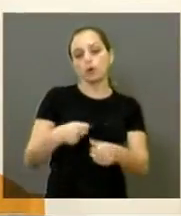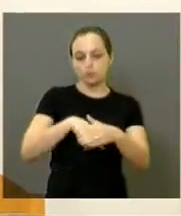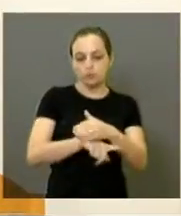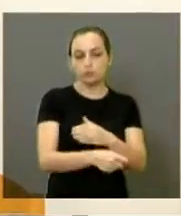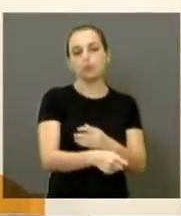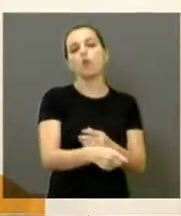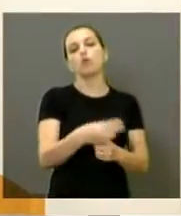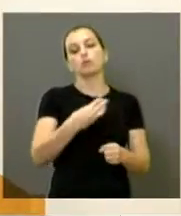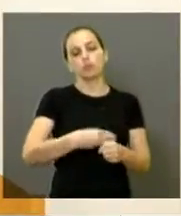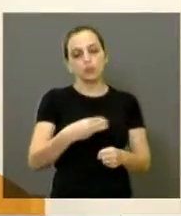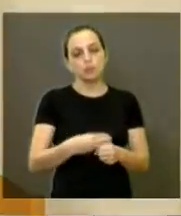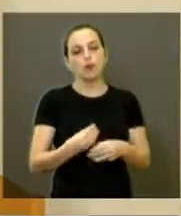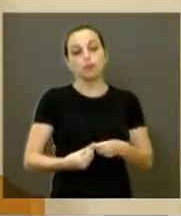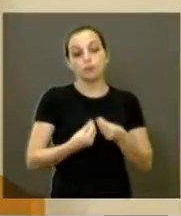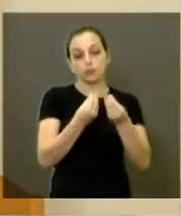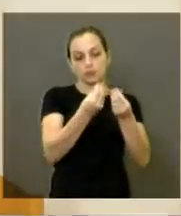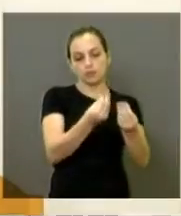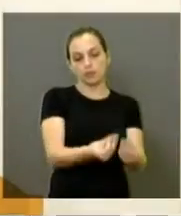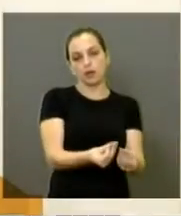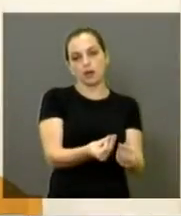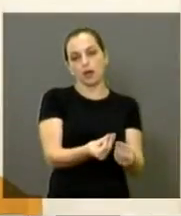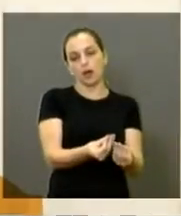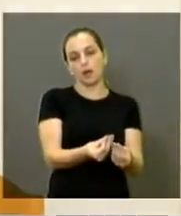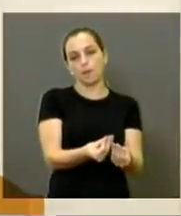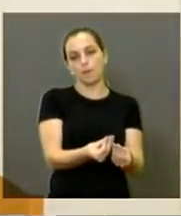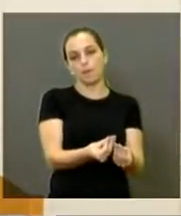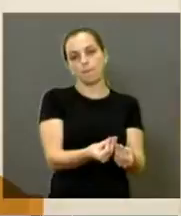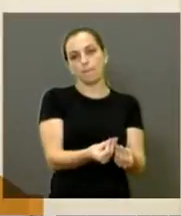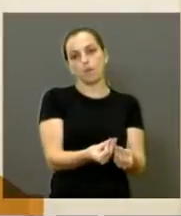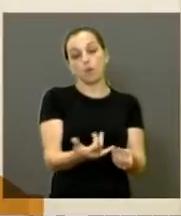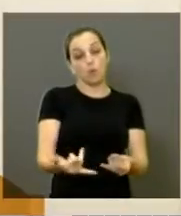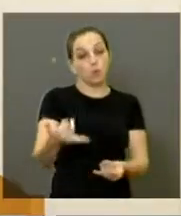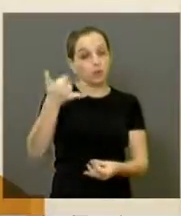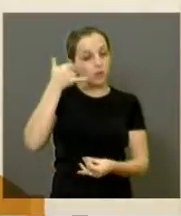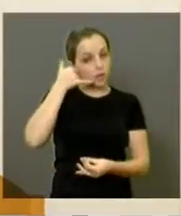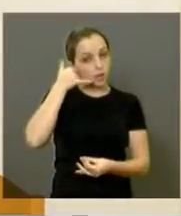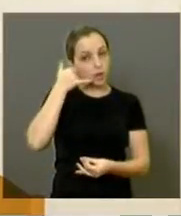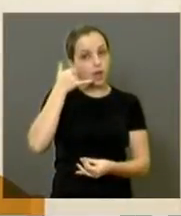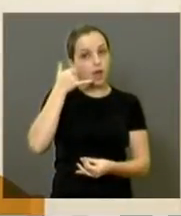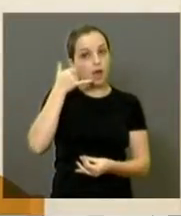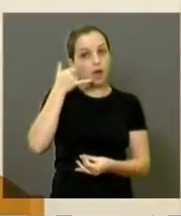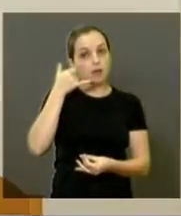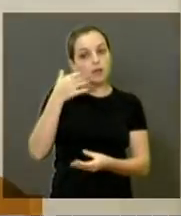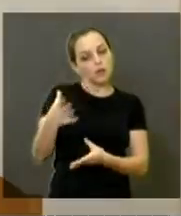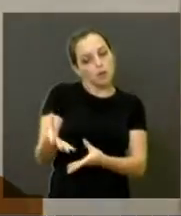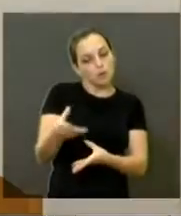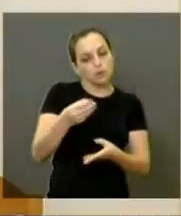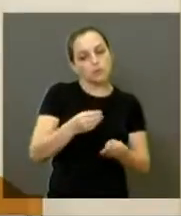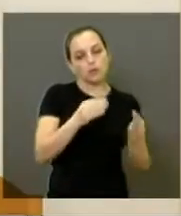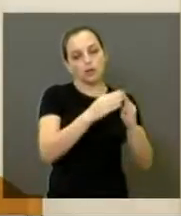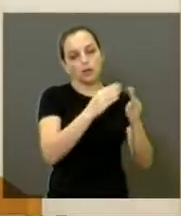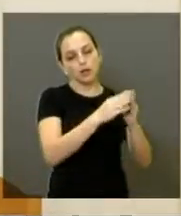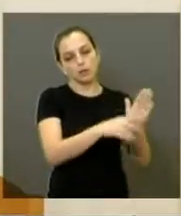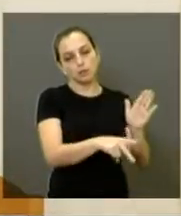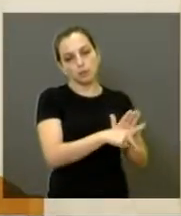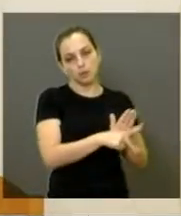municipal, ou então, ao fundo social, ou então, telefonar, que eles mandam buscar em casa os agasalhos.